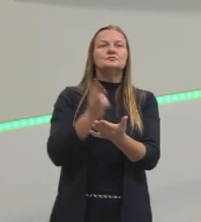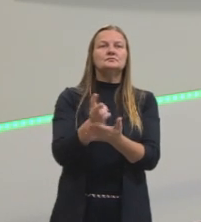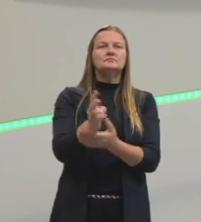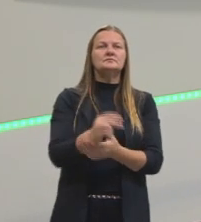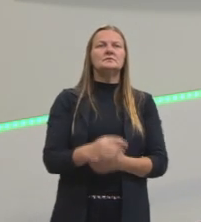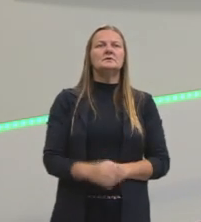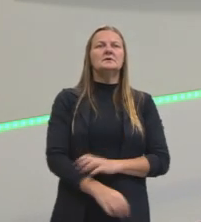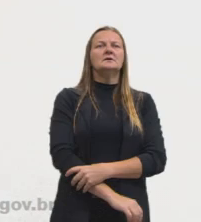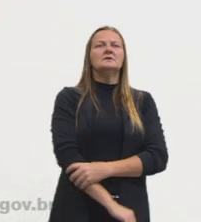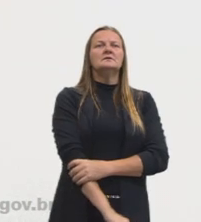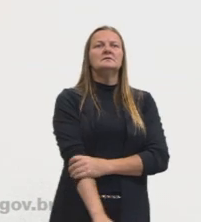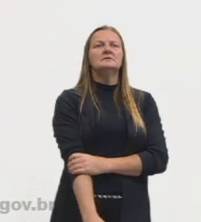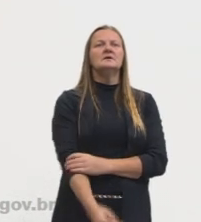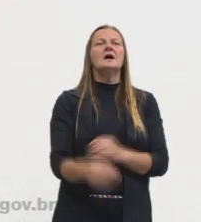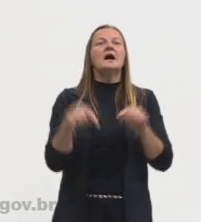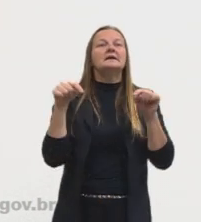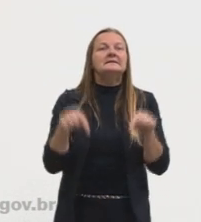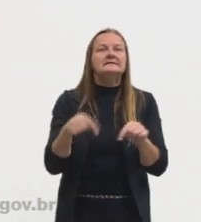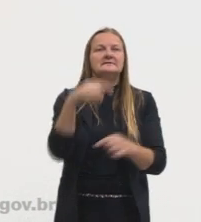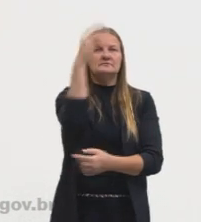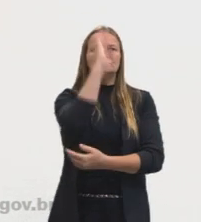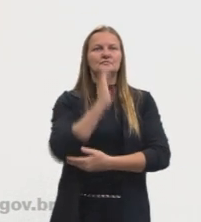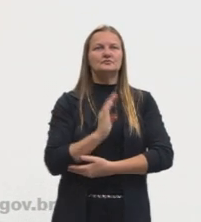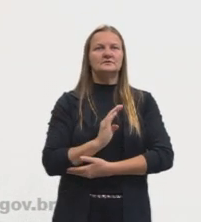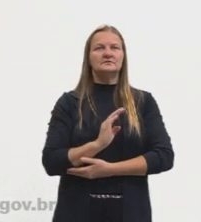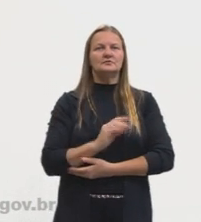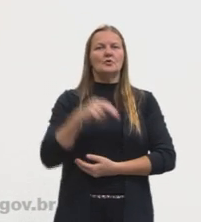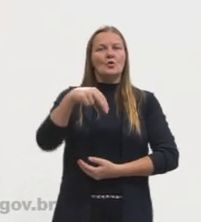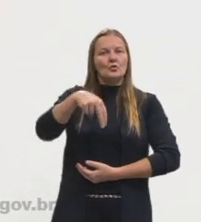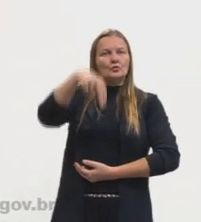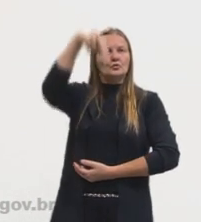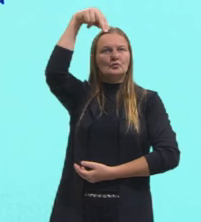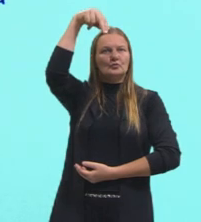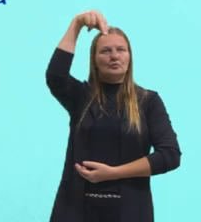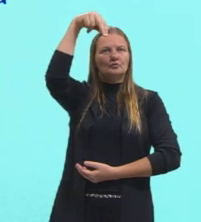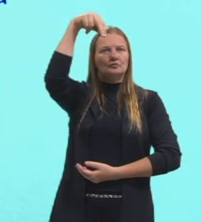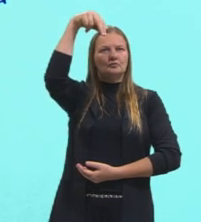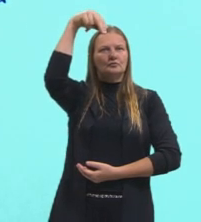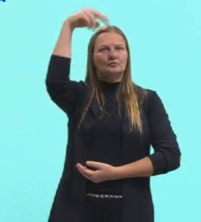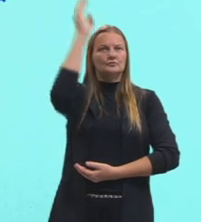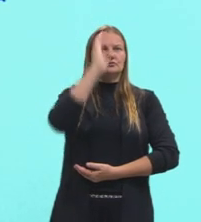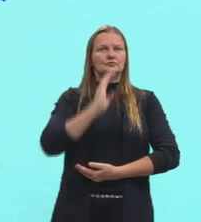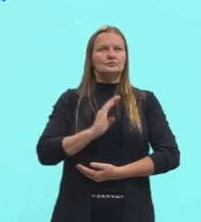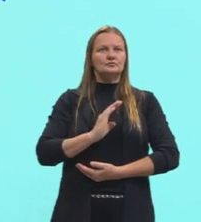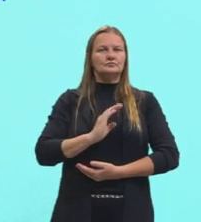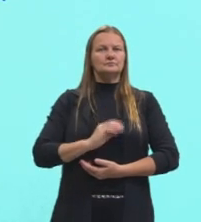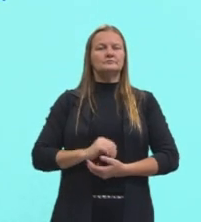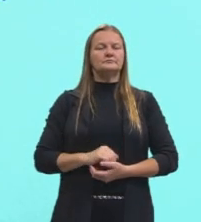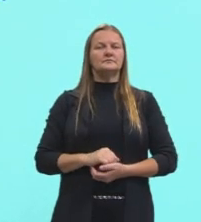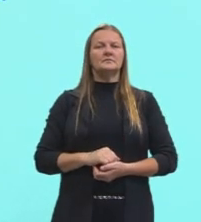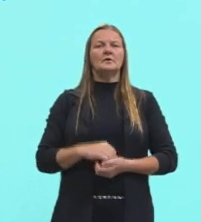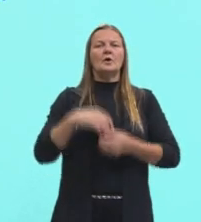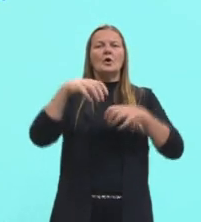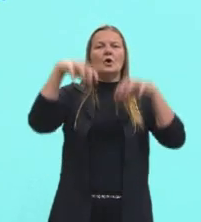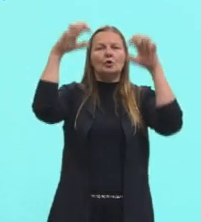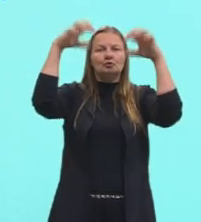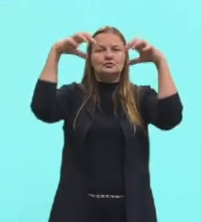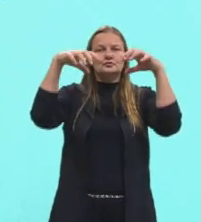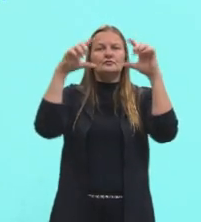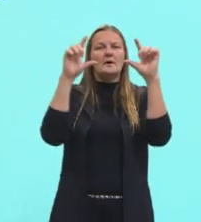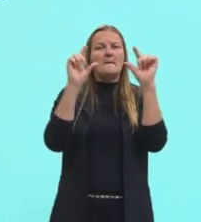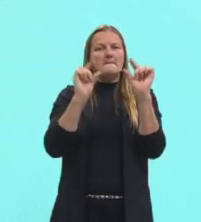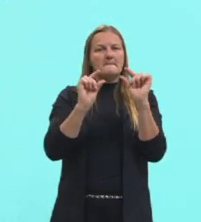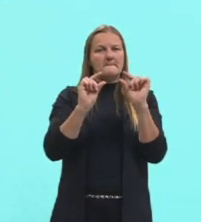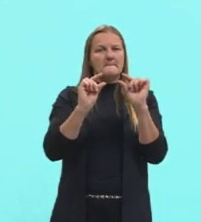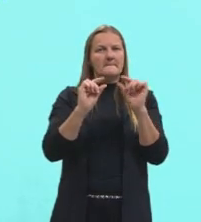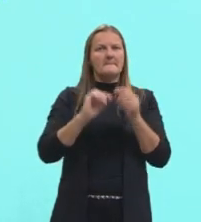No Brasil, como eu falei pra vocês, vamos pegar no Brasil, o norte, então, nós vamos ter uma redução dessas chuvas. Ó, no norte, então, a